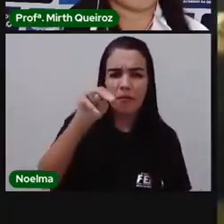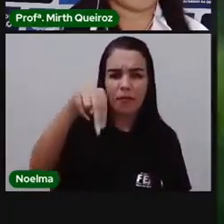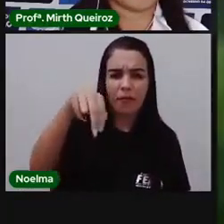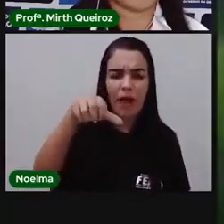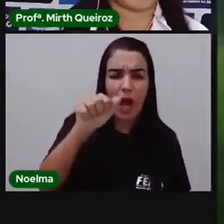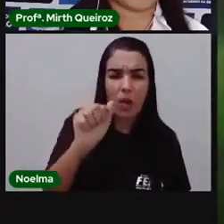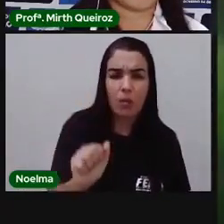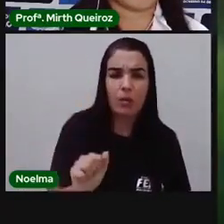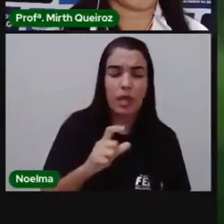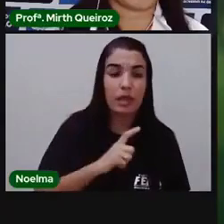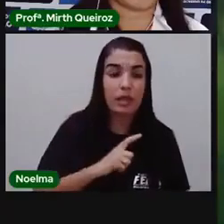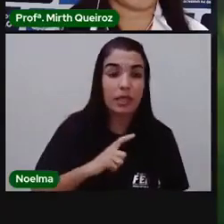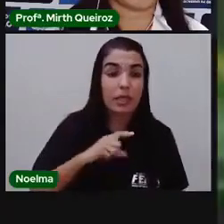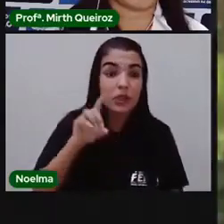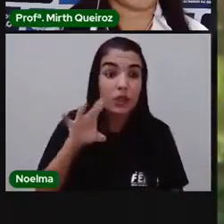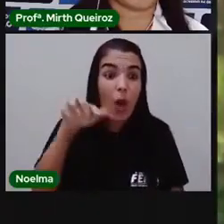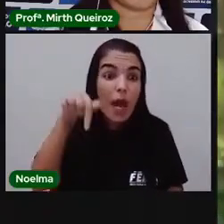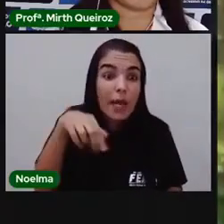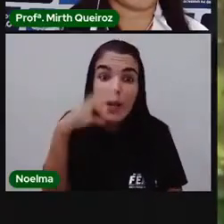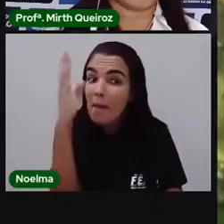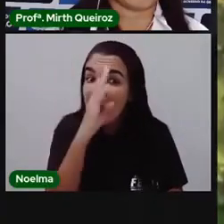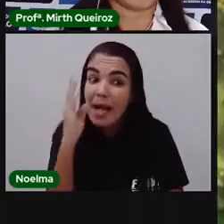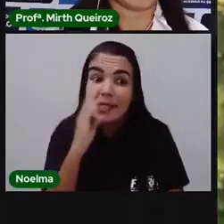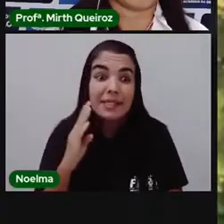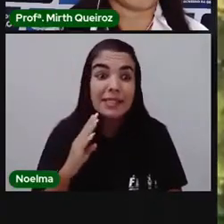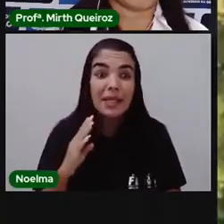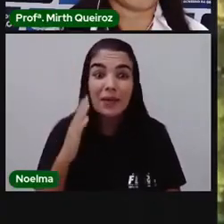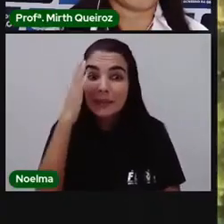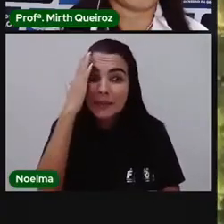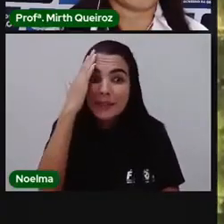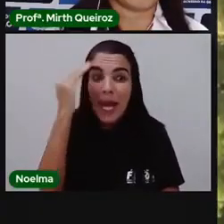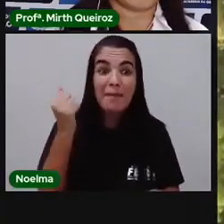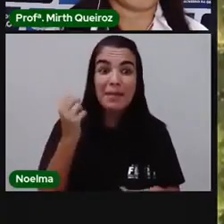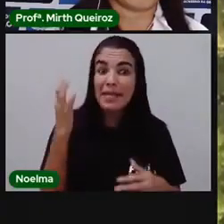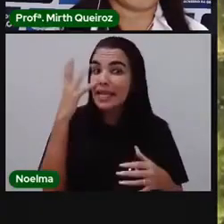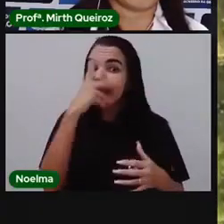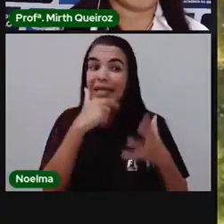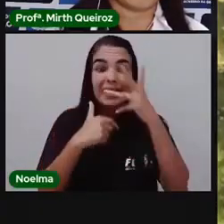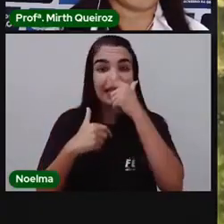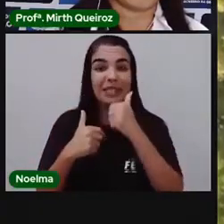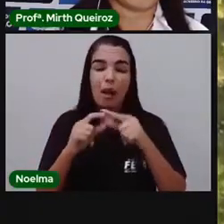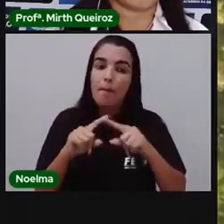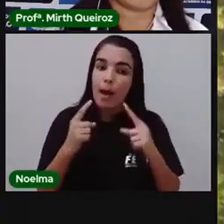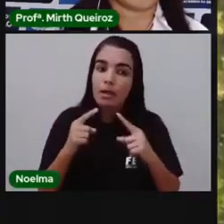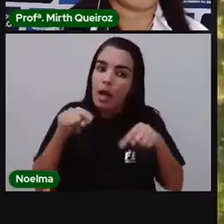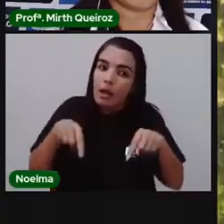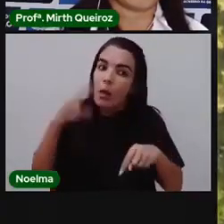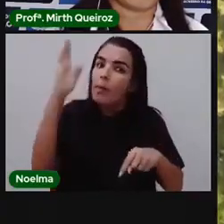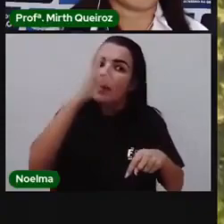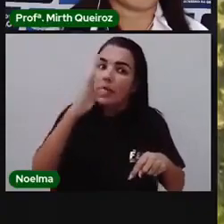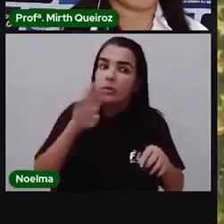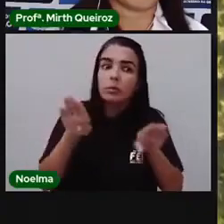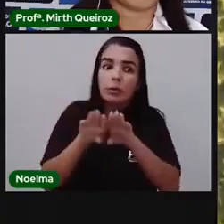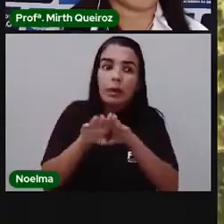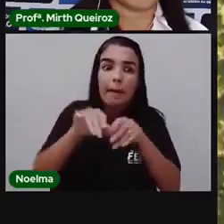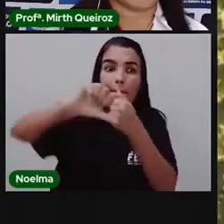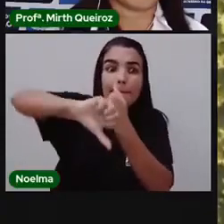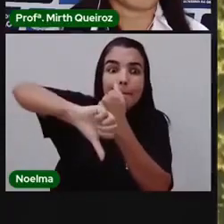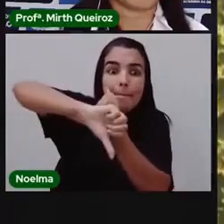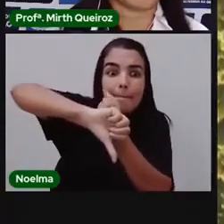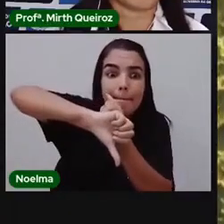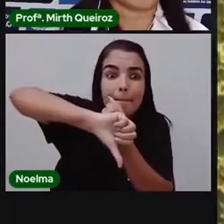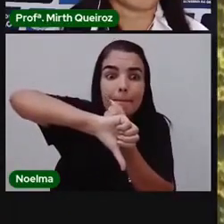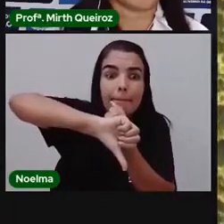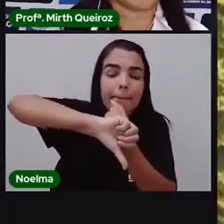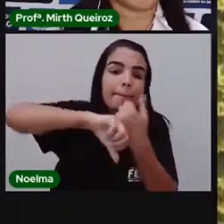espécies que só existem por aqui. Mas essa fartura não impede o país de estar em risco. Atualmente, o Brasil tem mais de 3